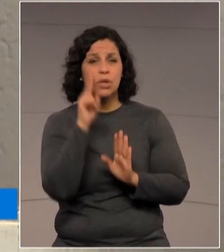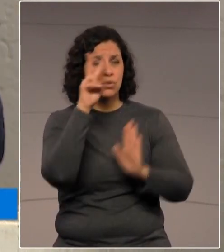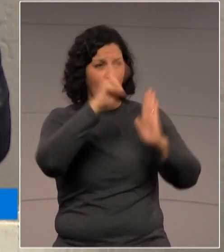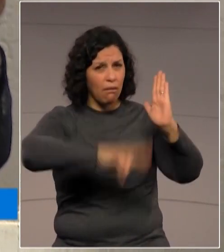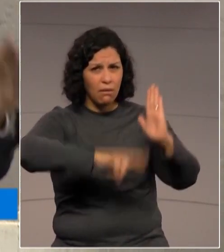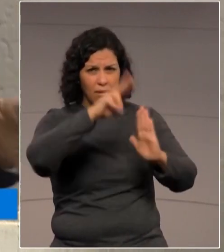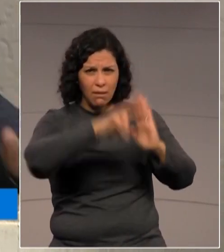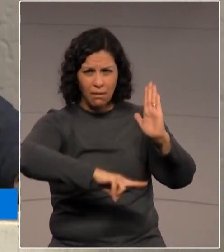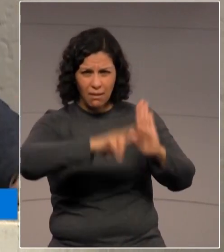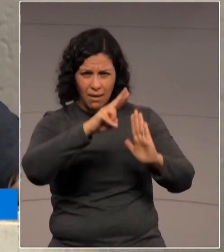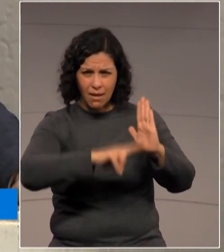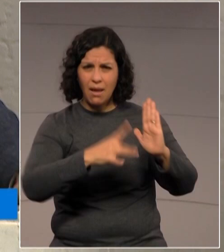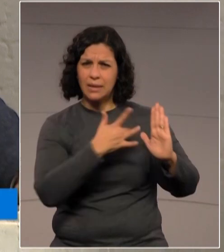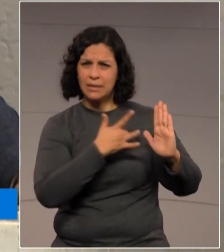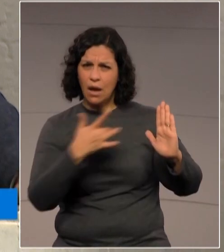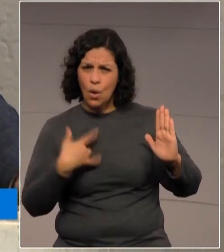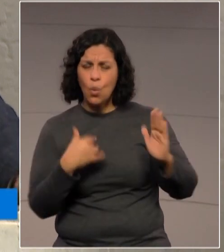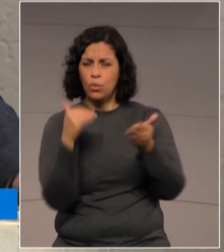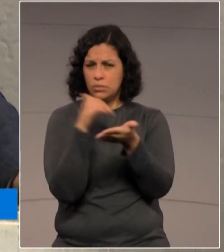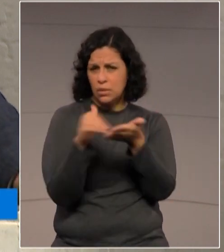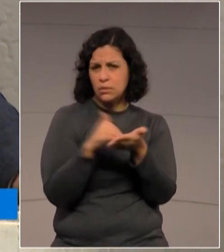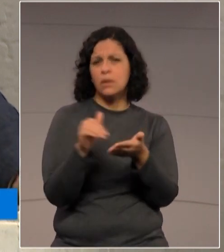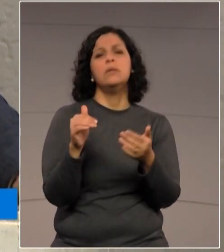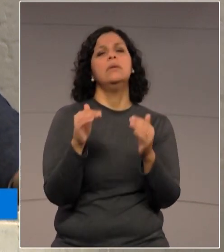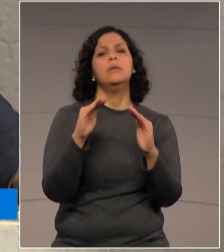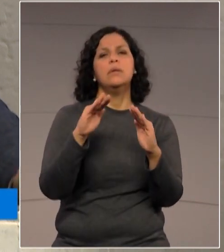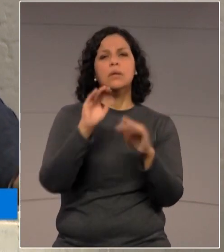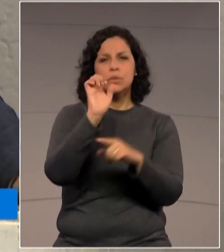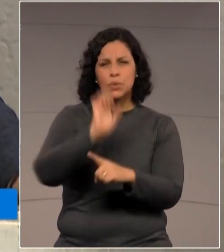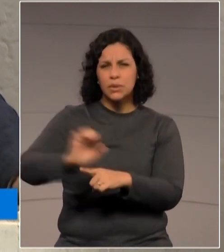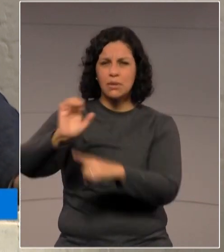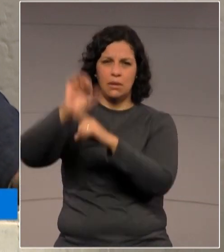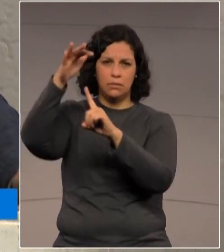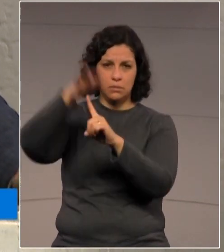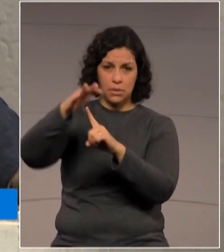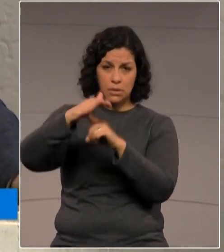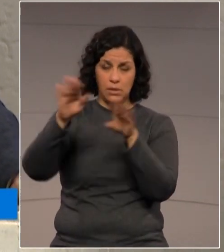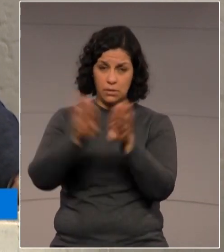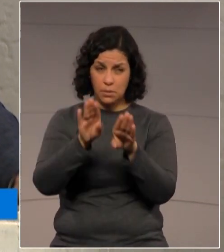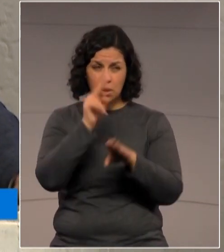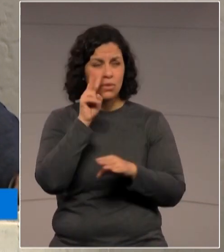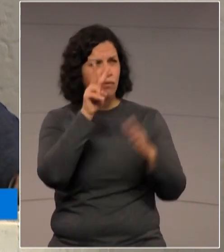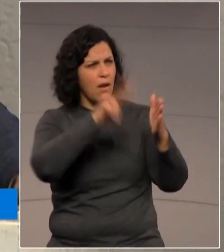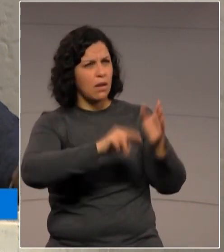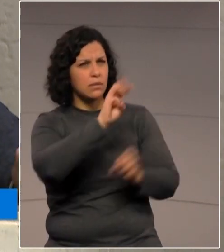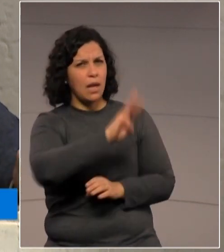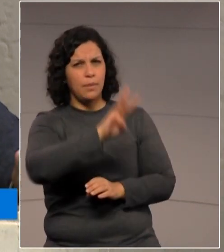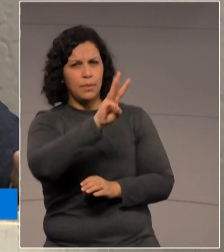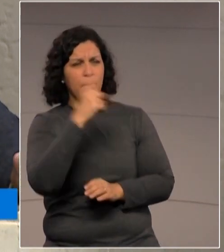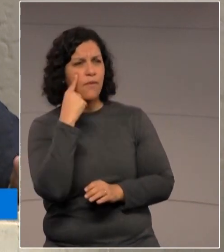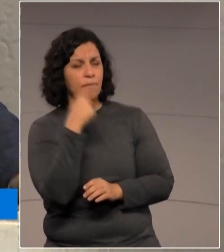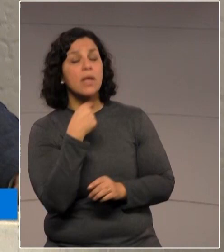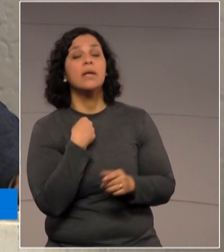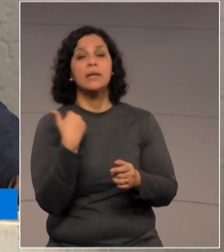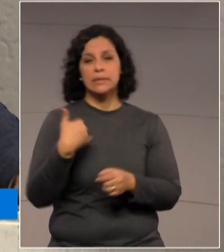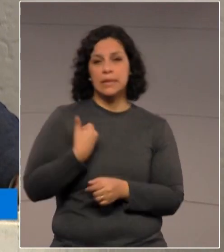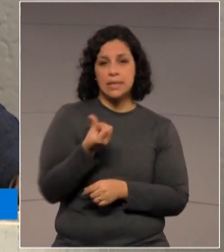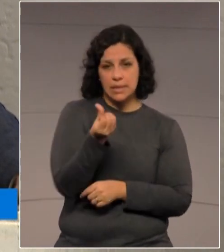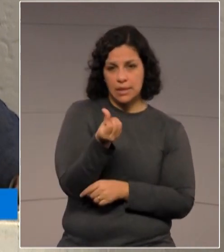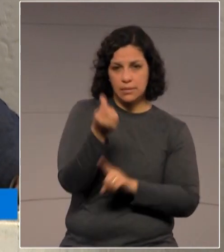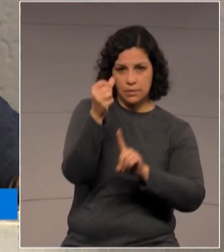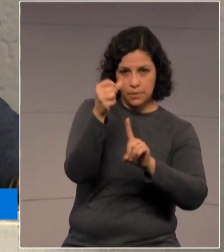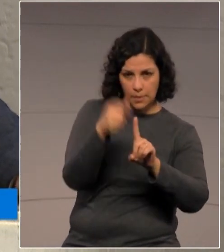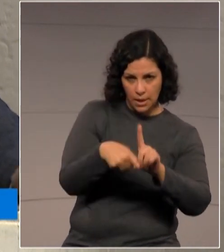da Saúde, da Secretaria de Estado, onde você pode receber a vacina de seis meses a onze